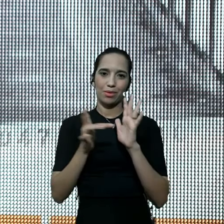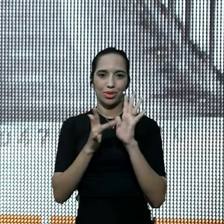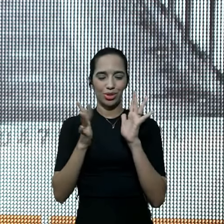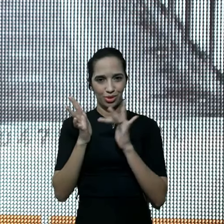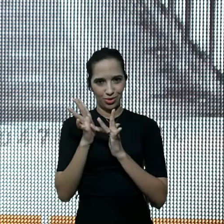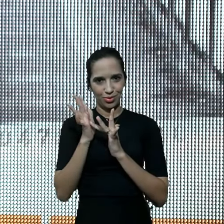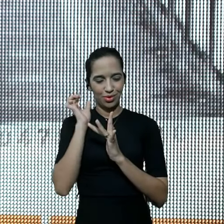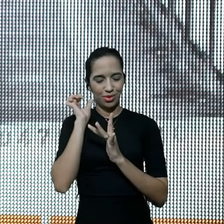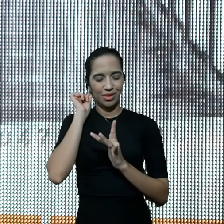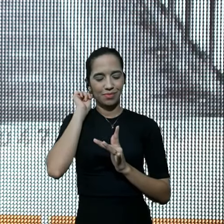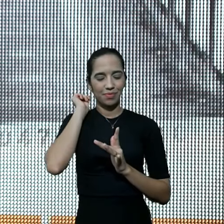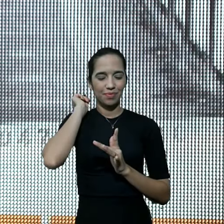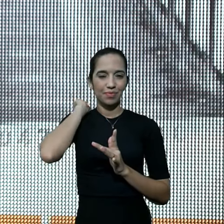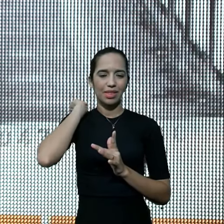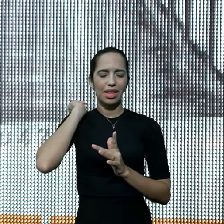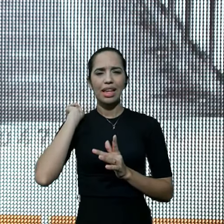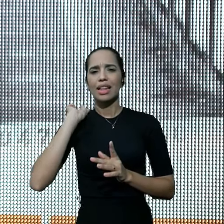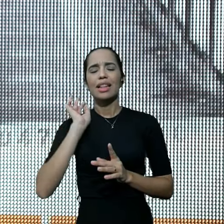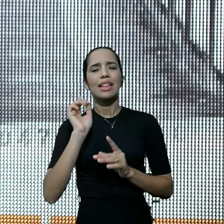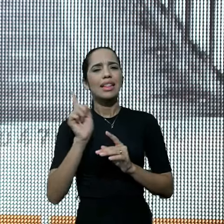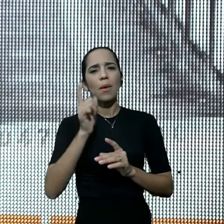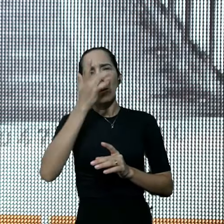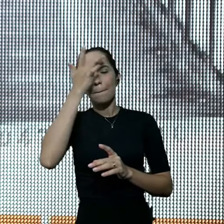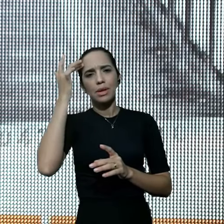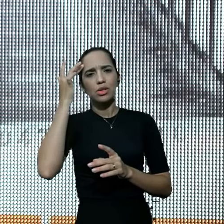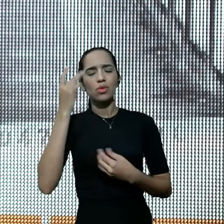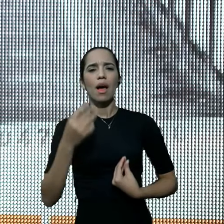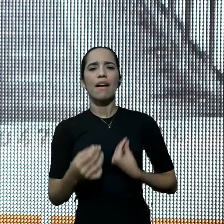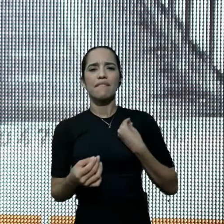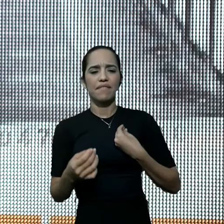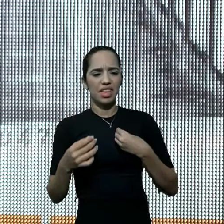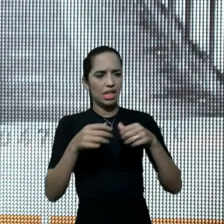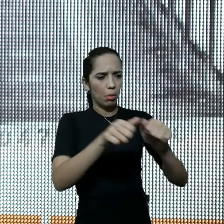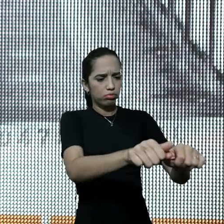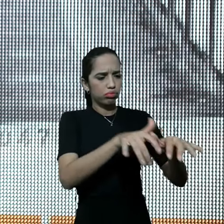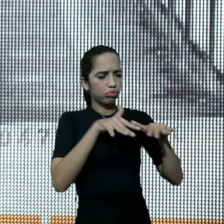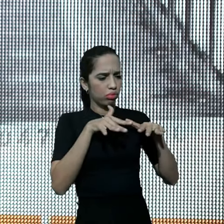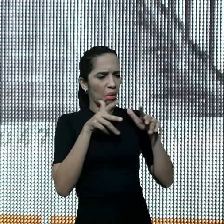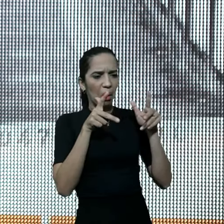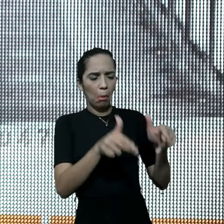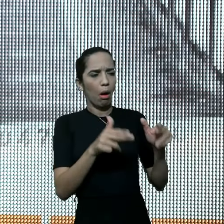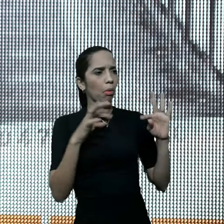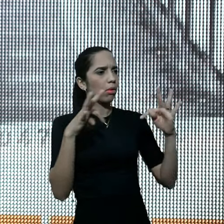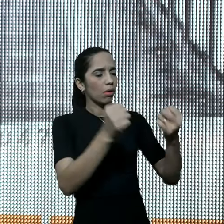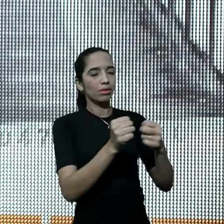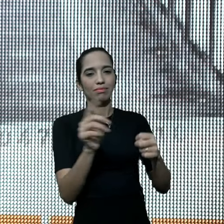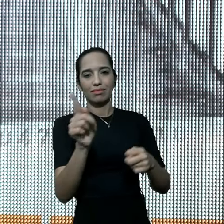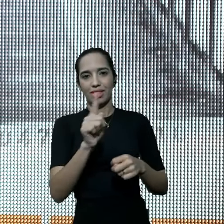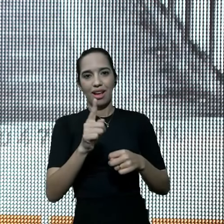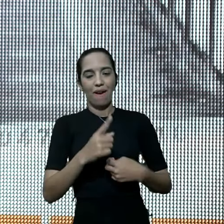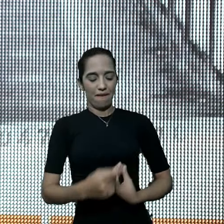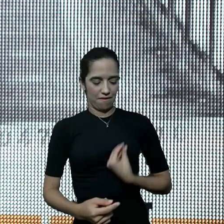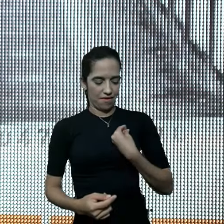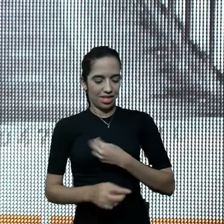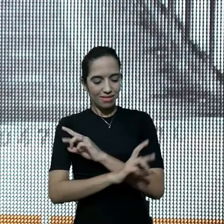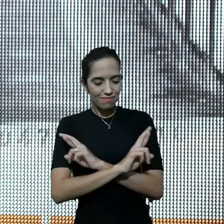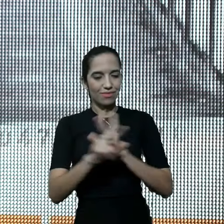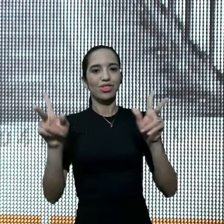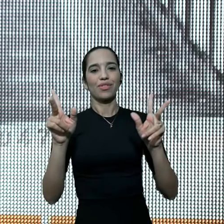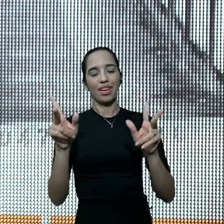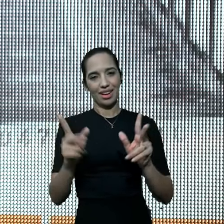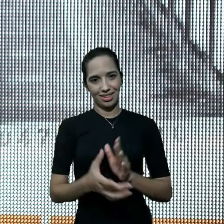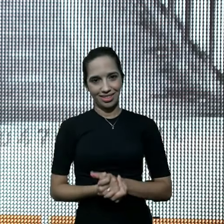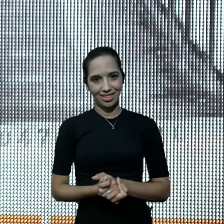não alguém que vive numa multidão, mas alguém que carrega a presença de Deus, e faz toda a diferença,